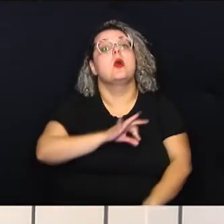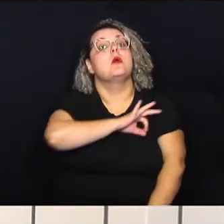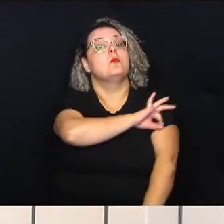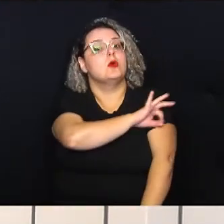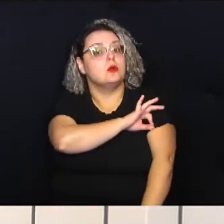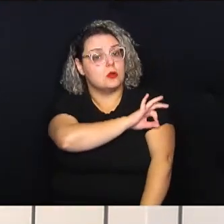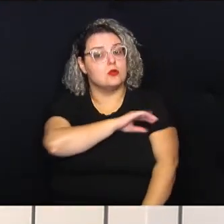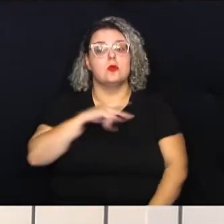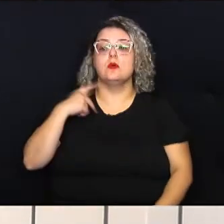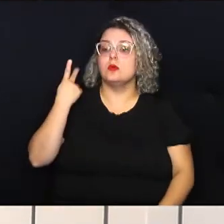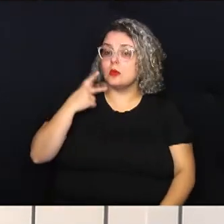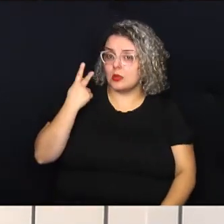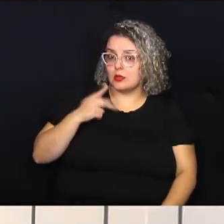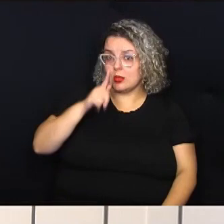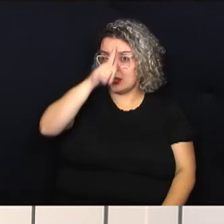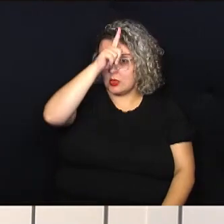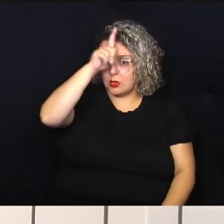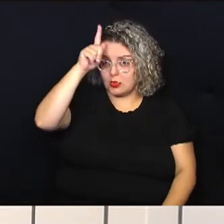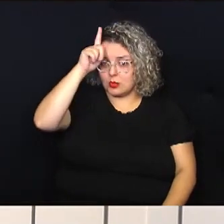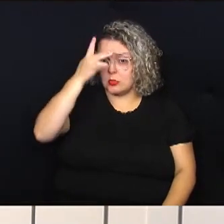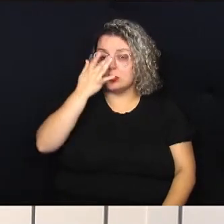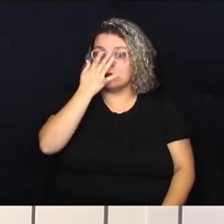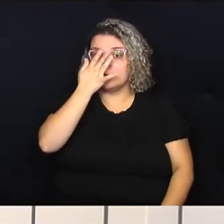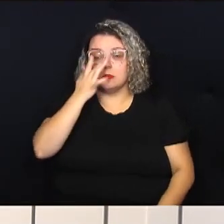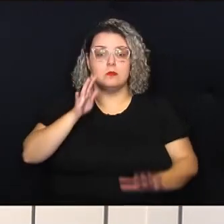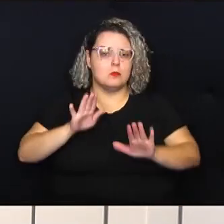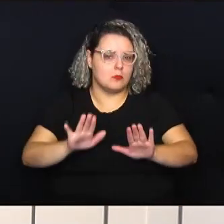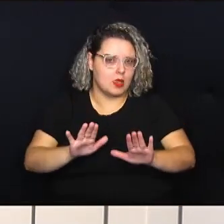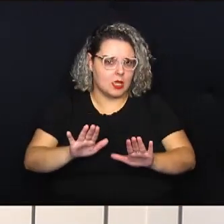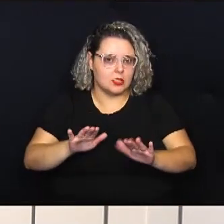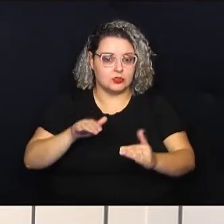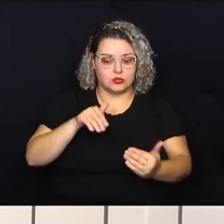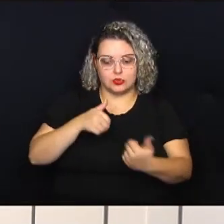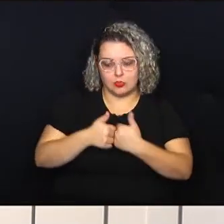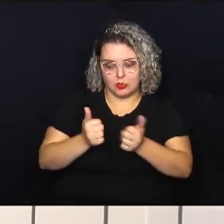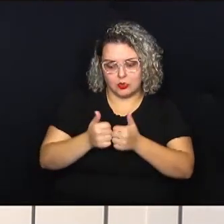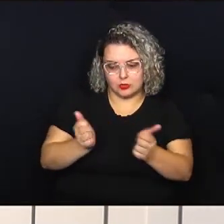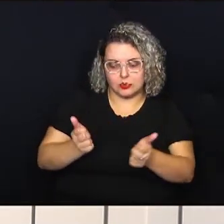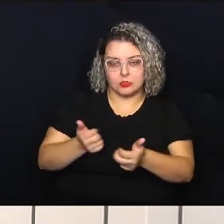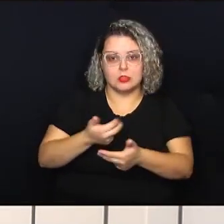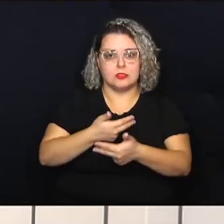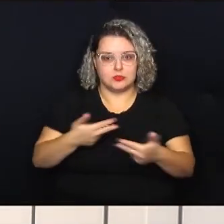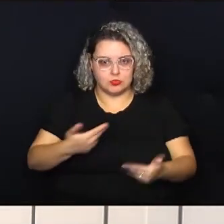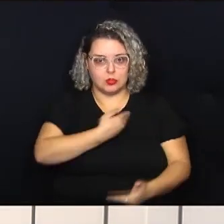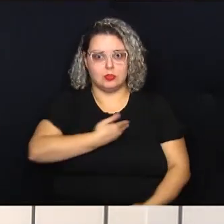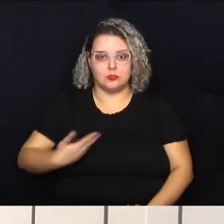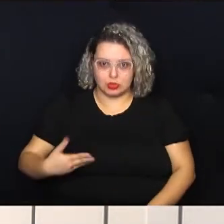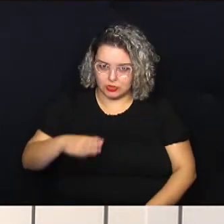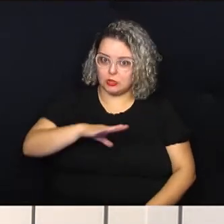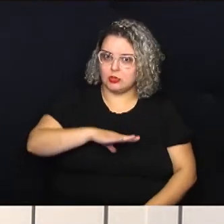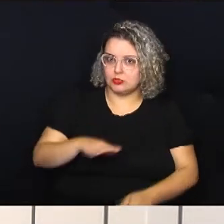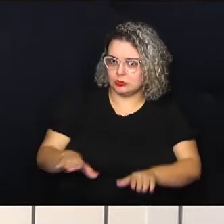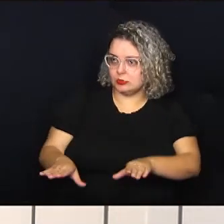foi o vereador Gustavo Peta, mas sobre o transporte municipal escolar. Acompanhe.